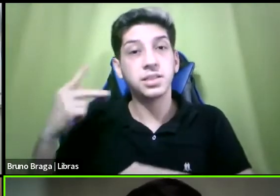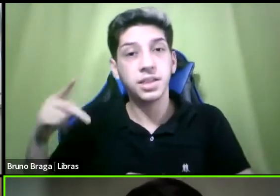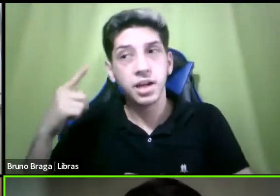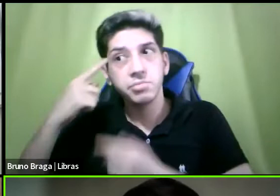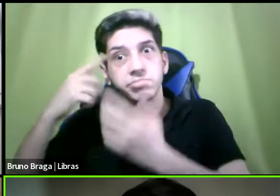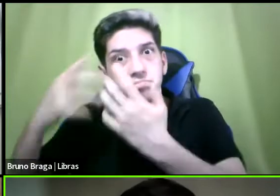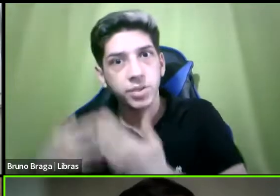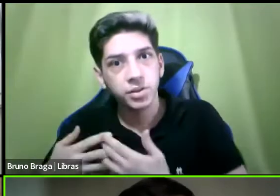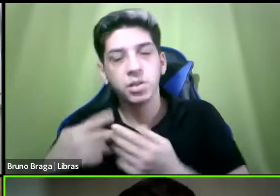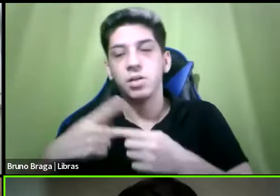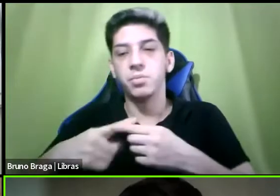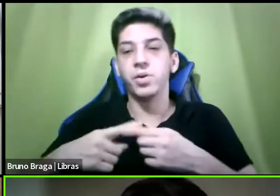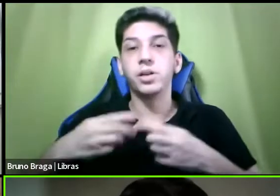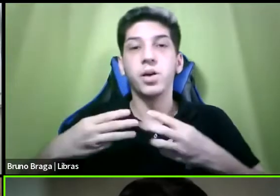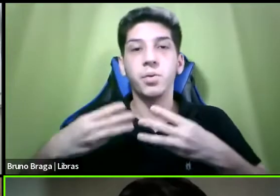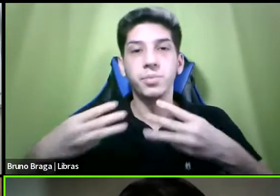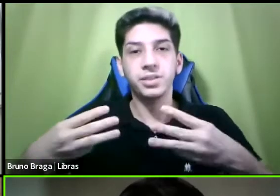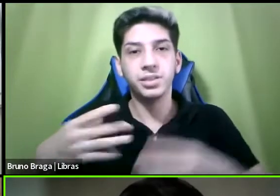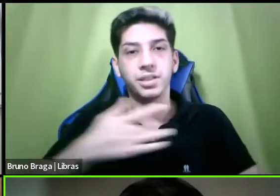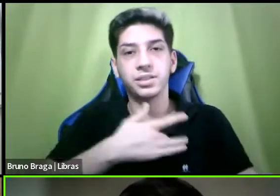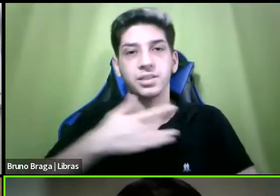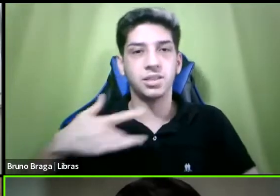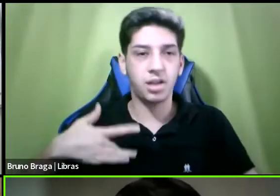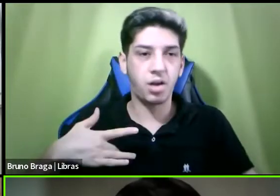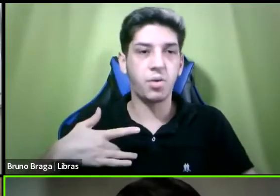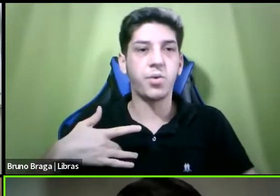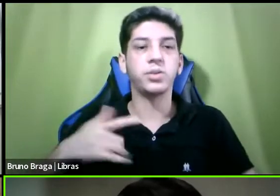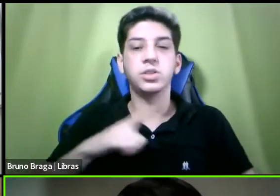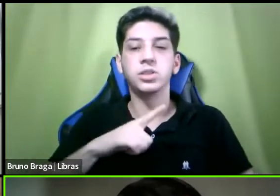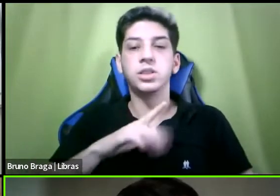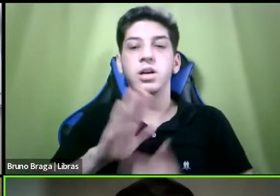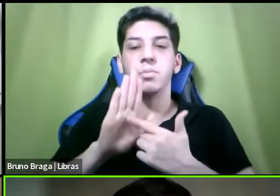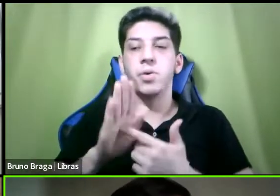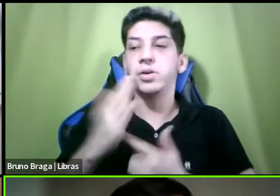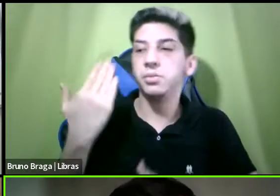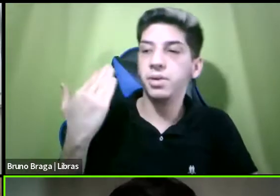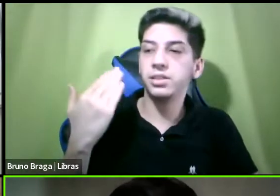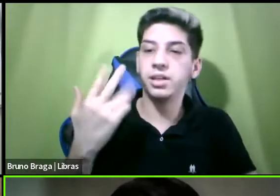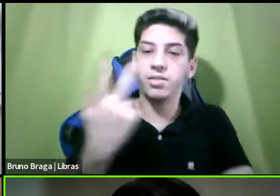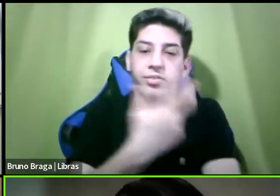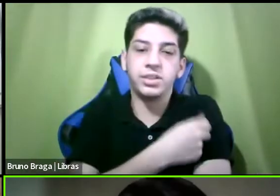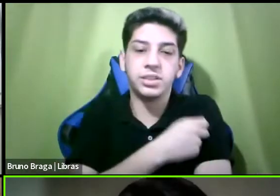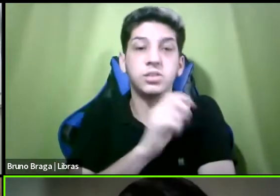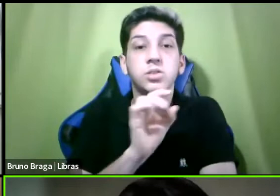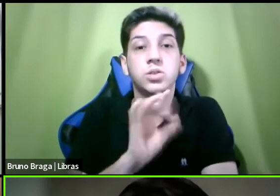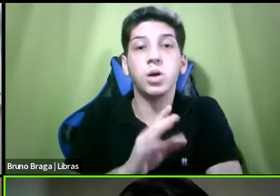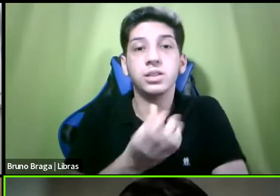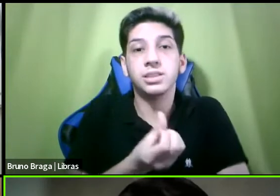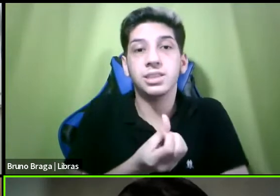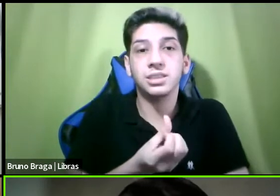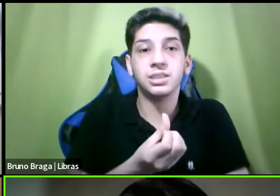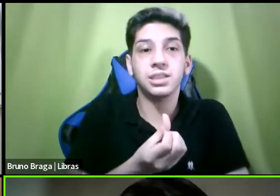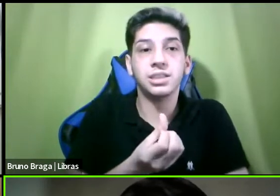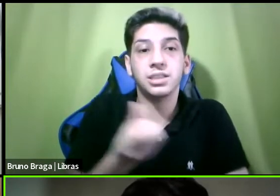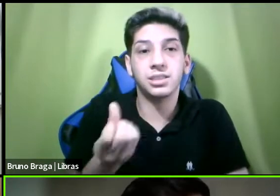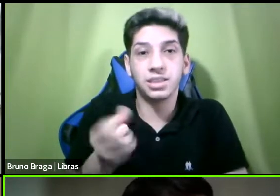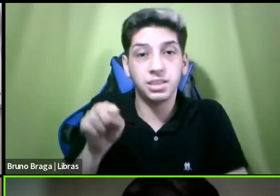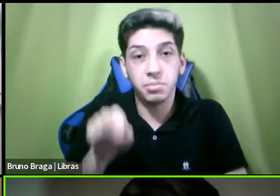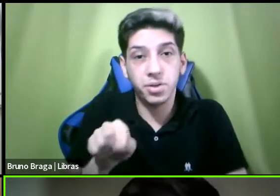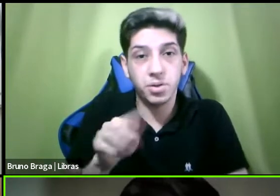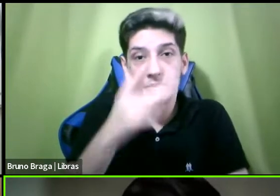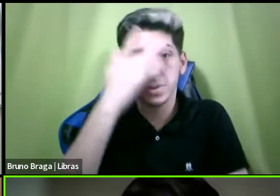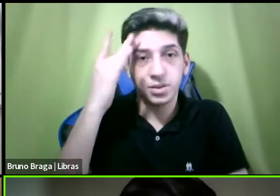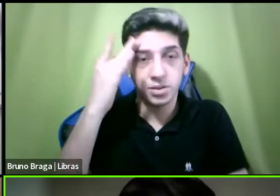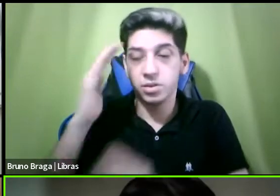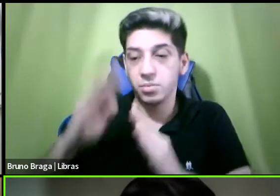Ministério da Saúde previa inicialmente a vacinação de somente 66 mil pessoas em situação de rua veja